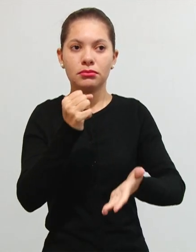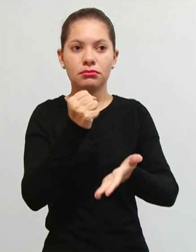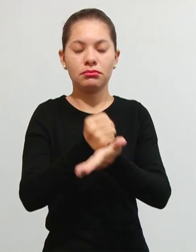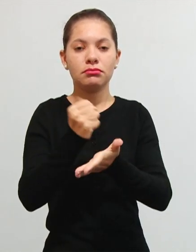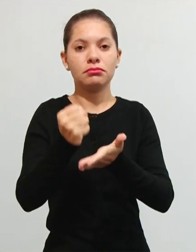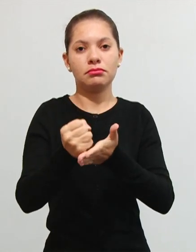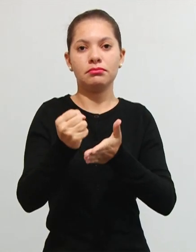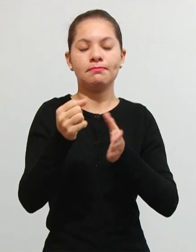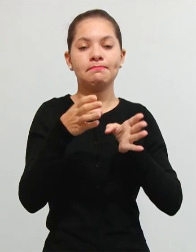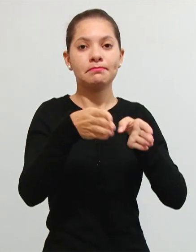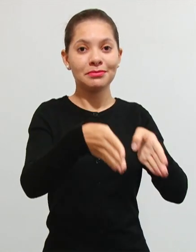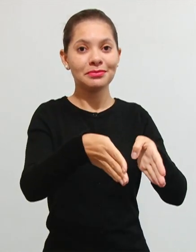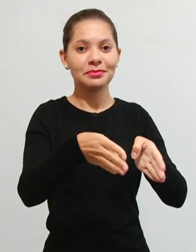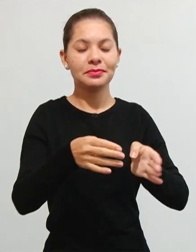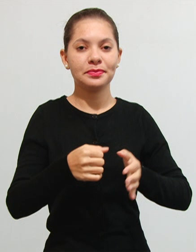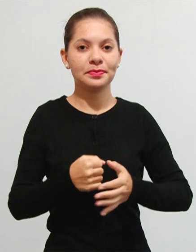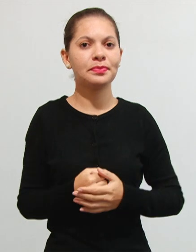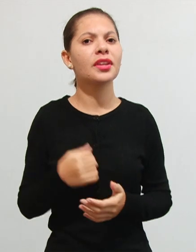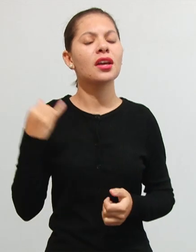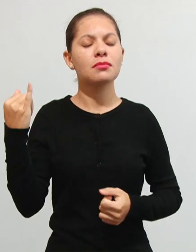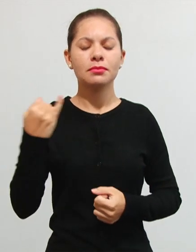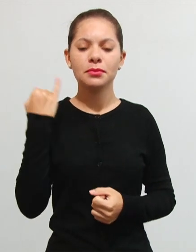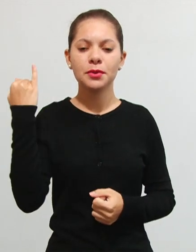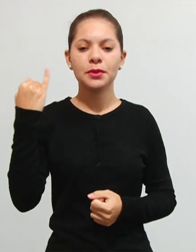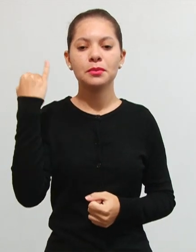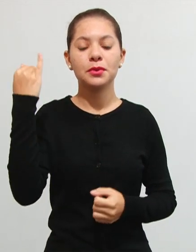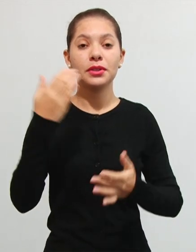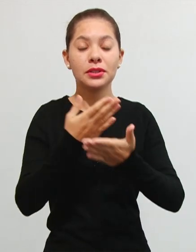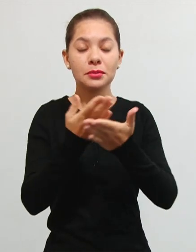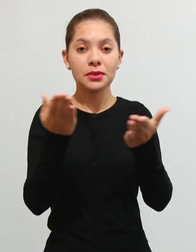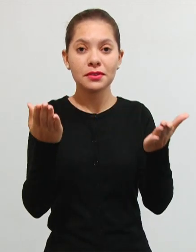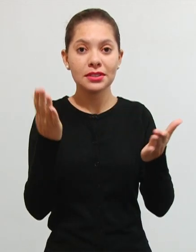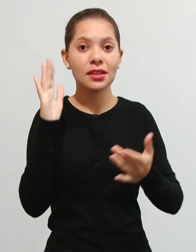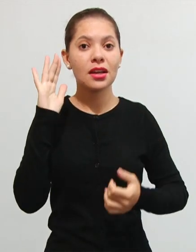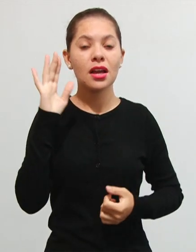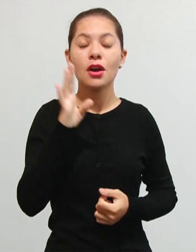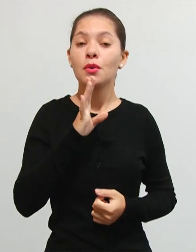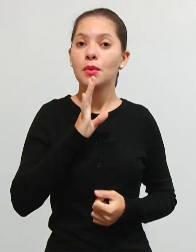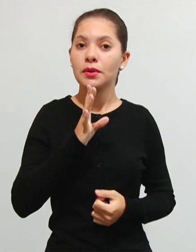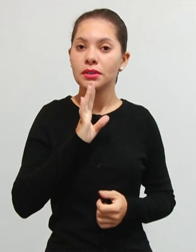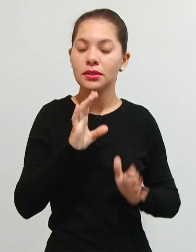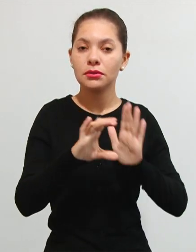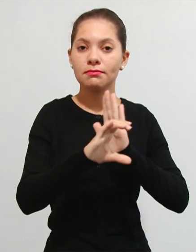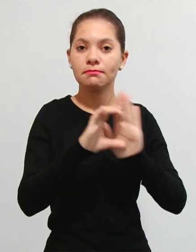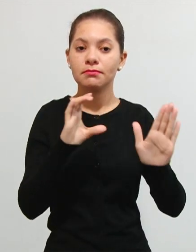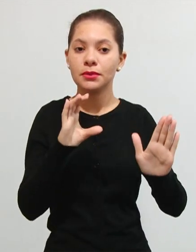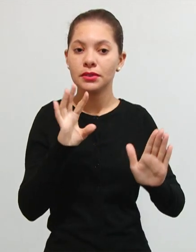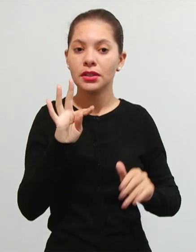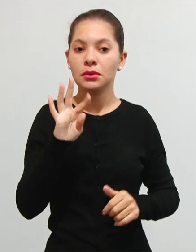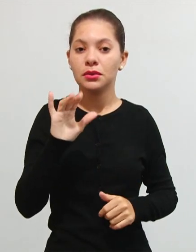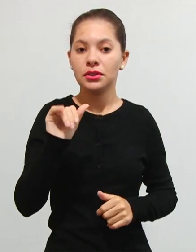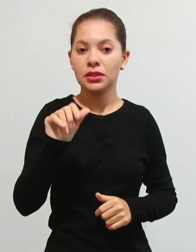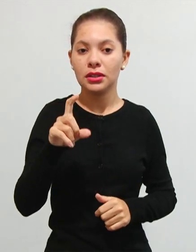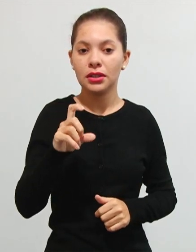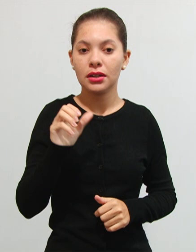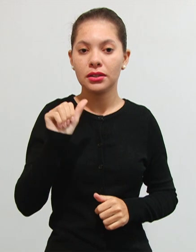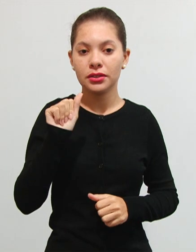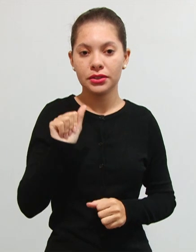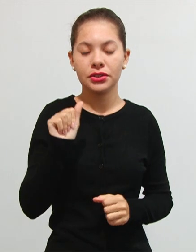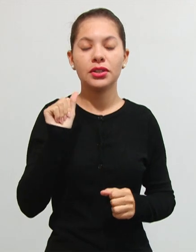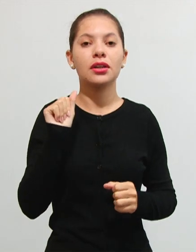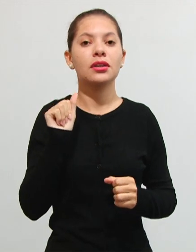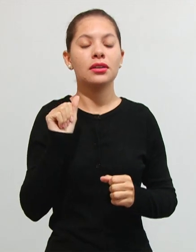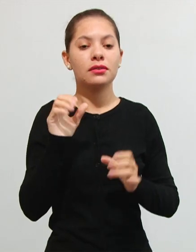específica. Isso é muito importante para você conhecer aí o conceito de taxa, que vem aí sendo